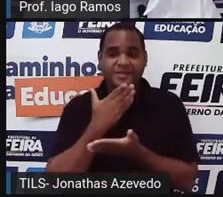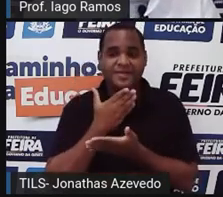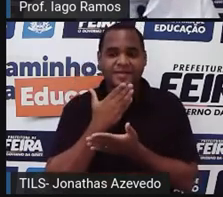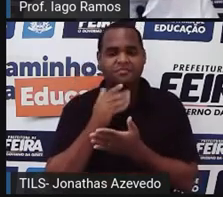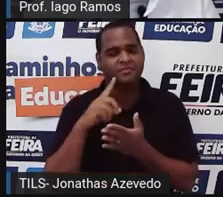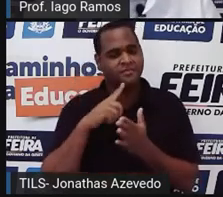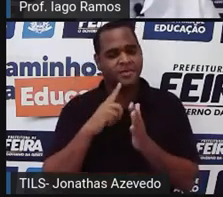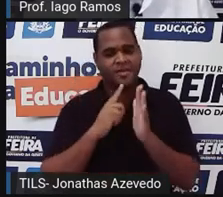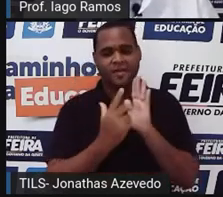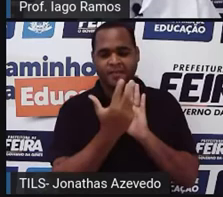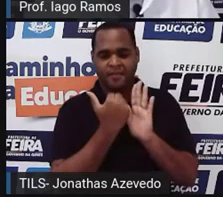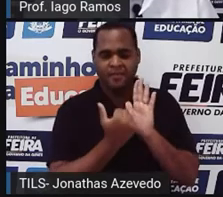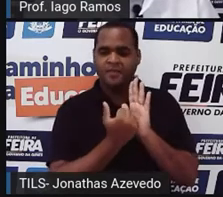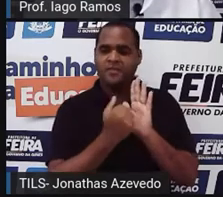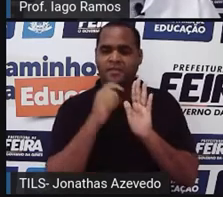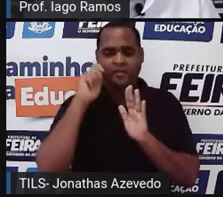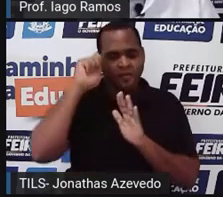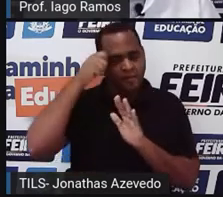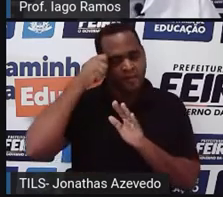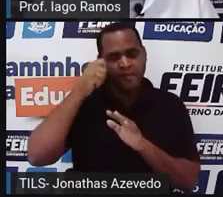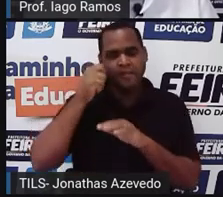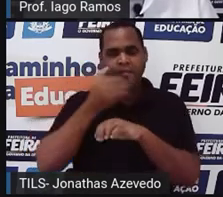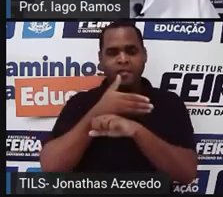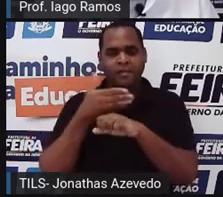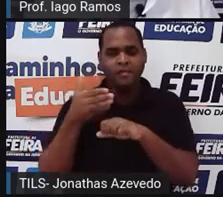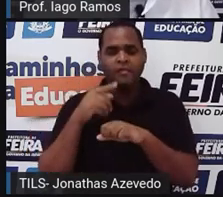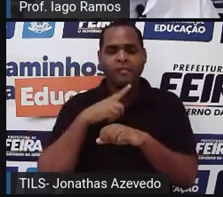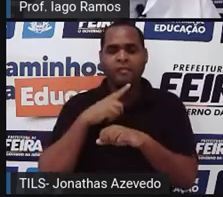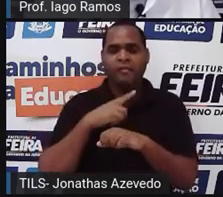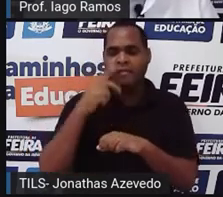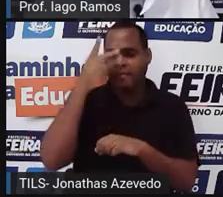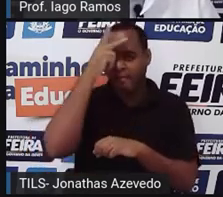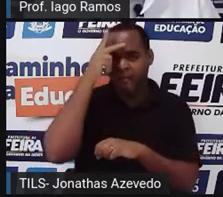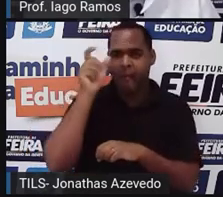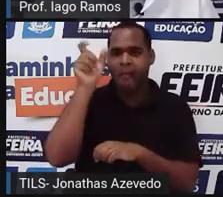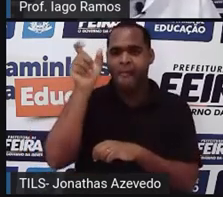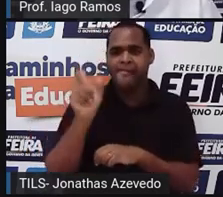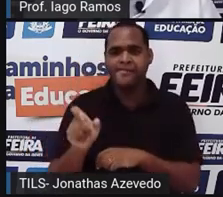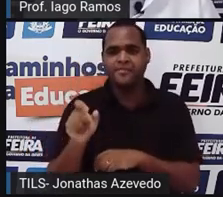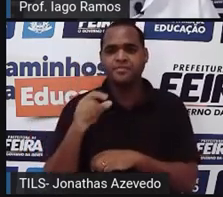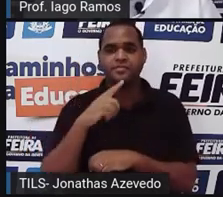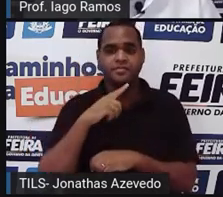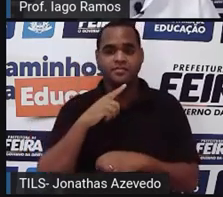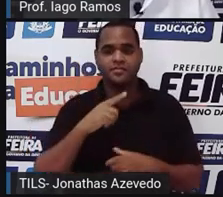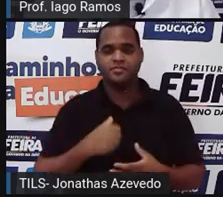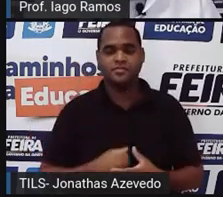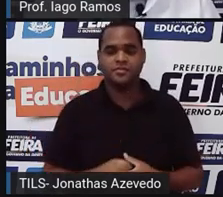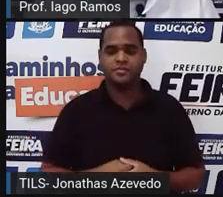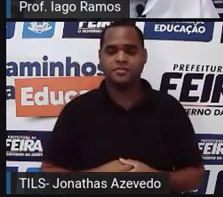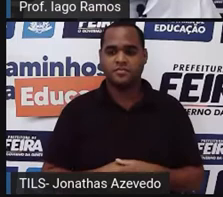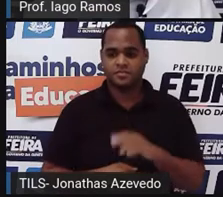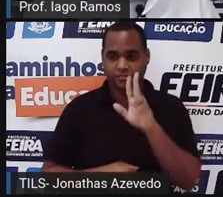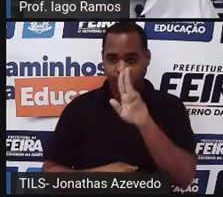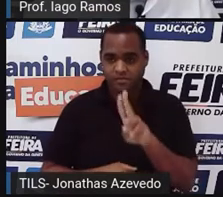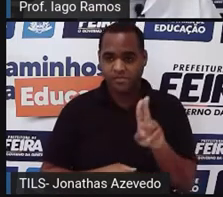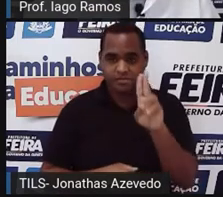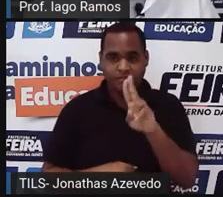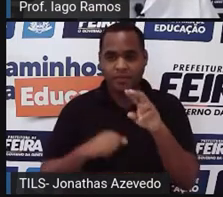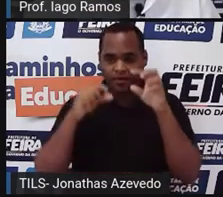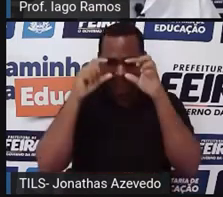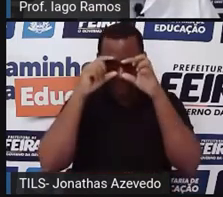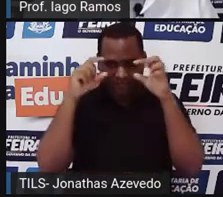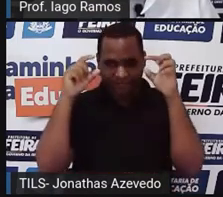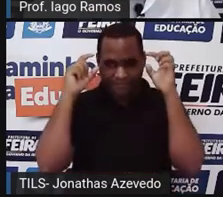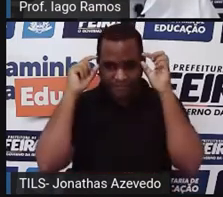está em preto e branco, né, de uma senhora, né, que usa óculos? Mas